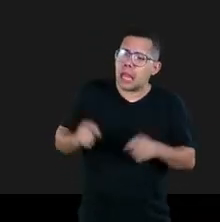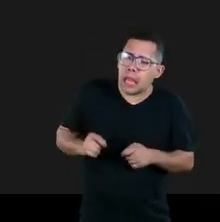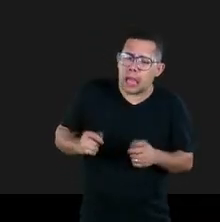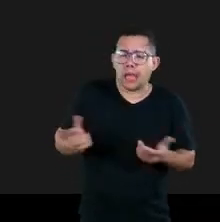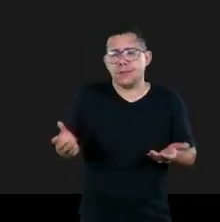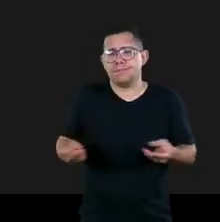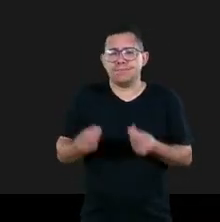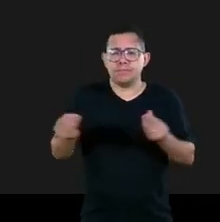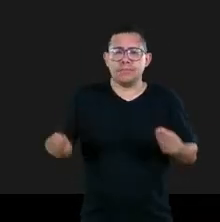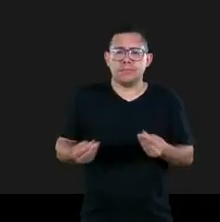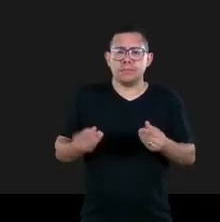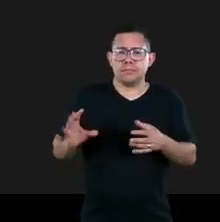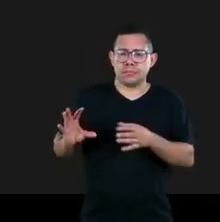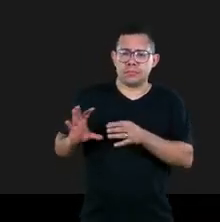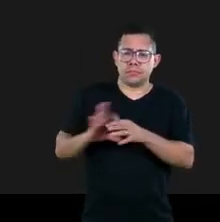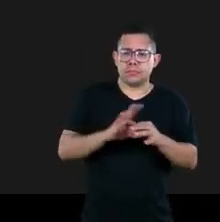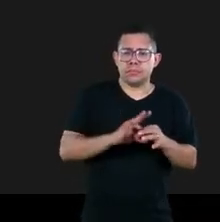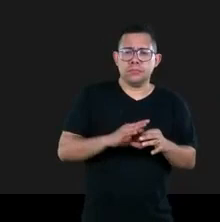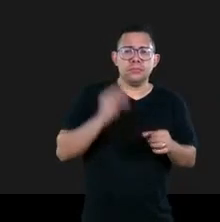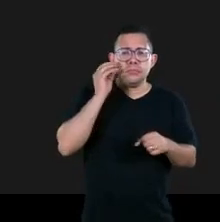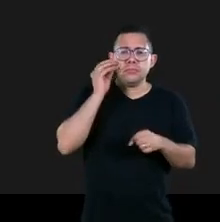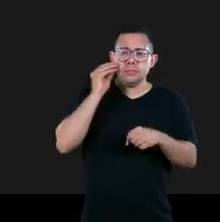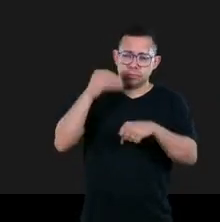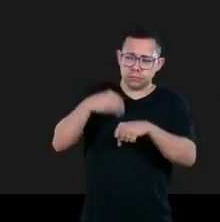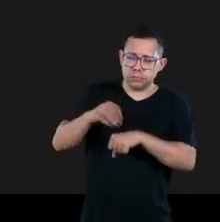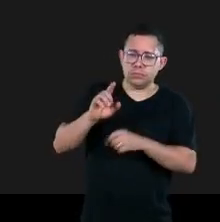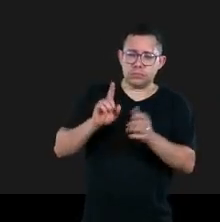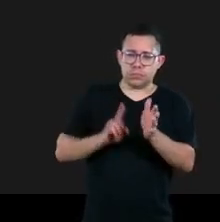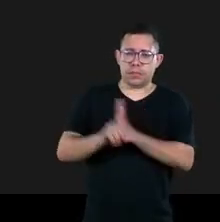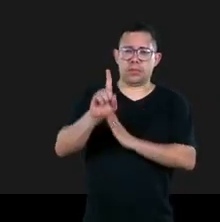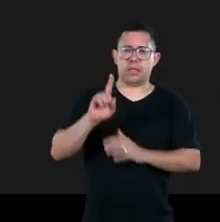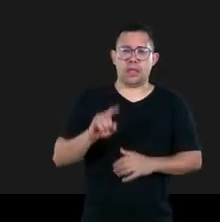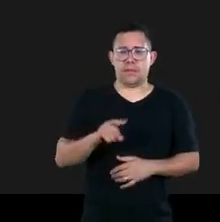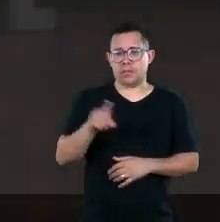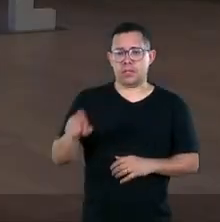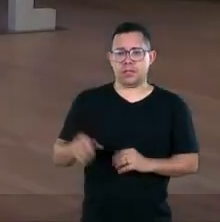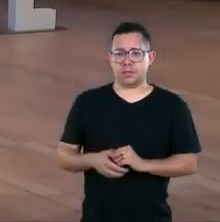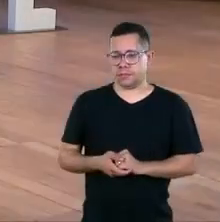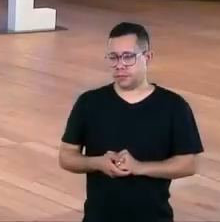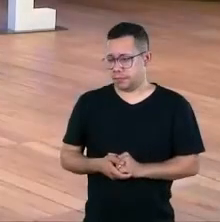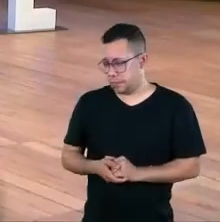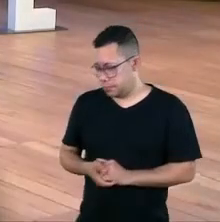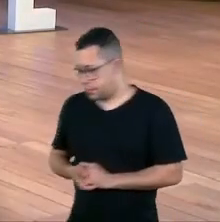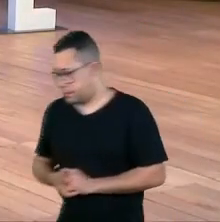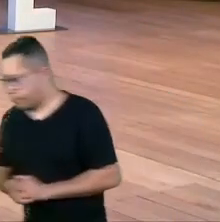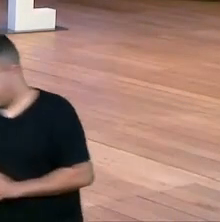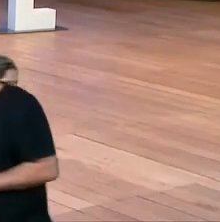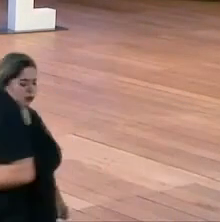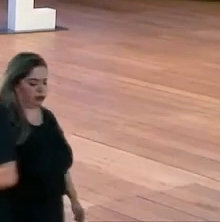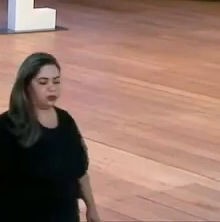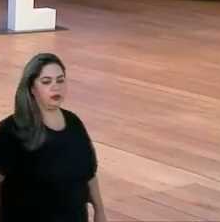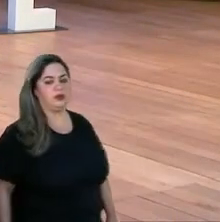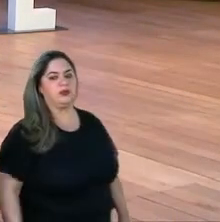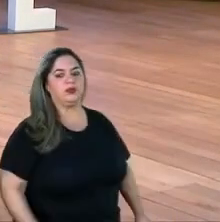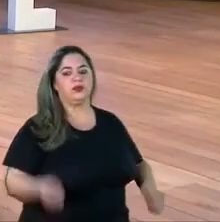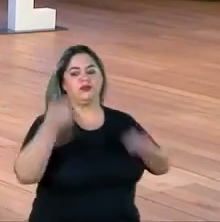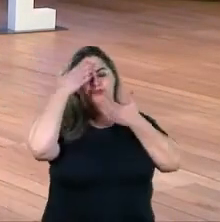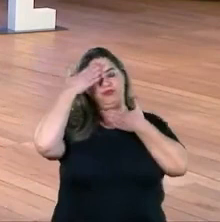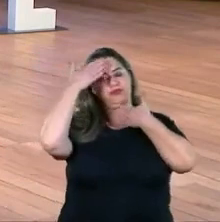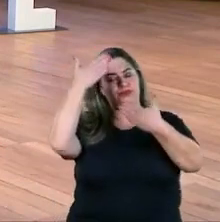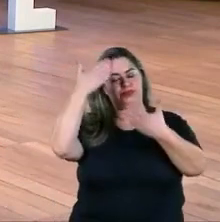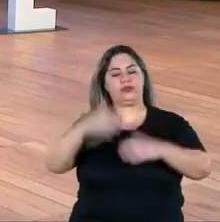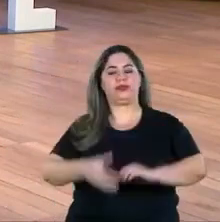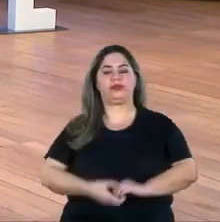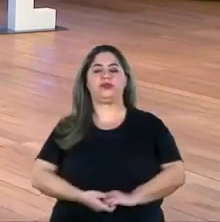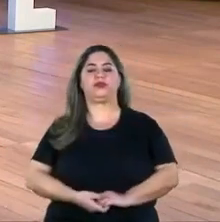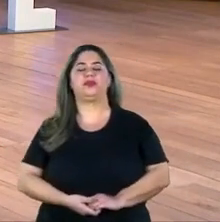nesse contexto queria deixar essa essa indagação aí para a gente obrigada é